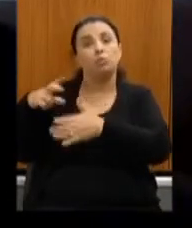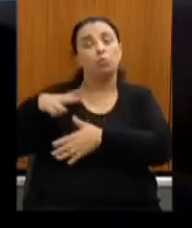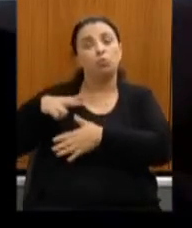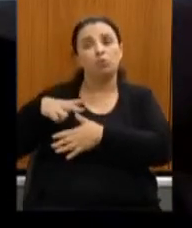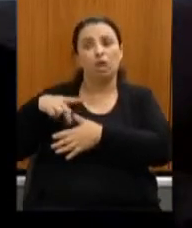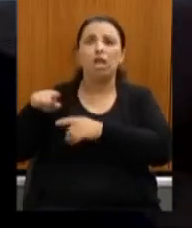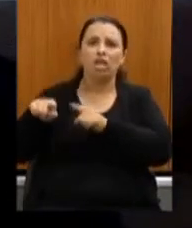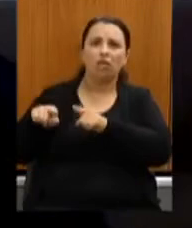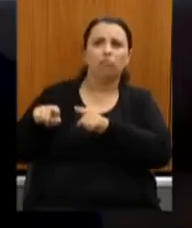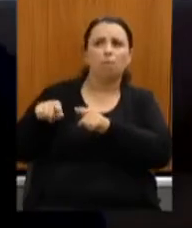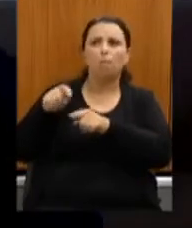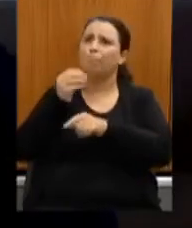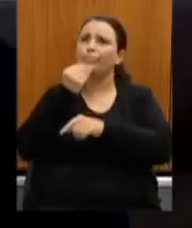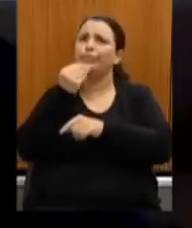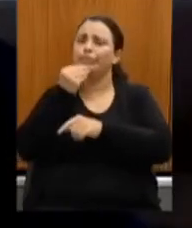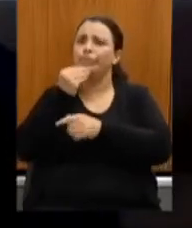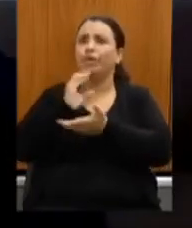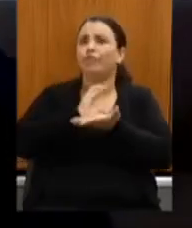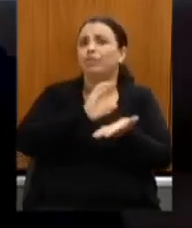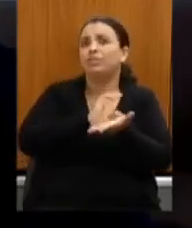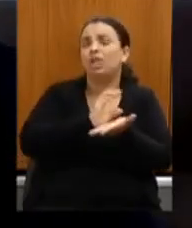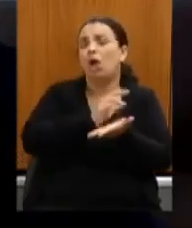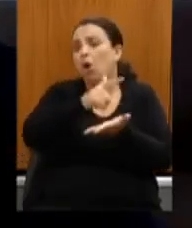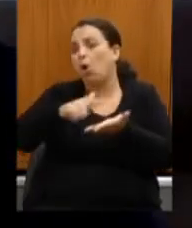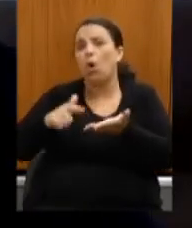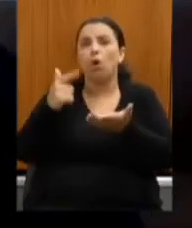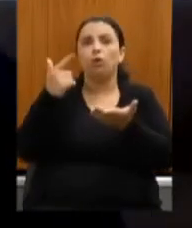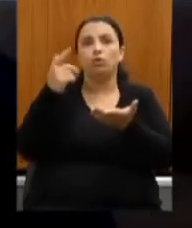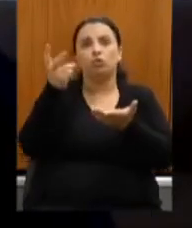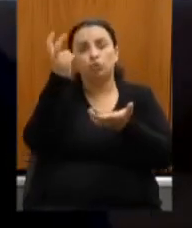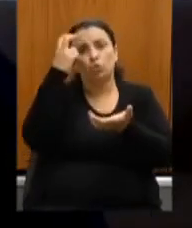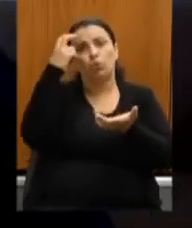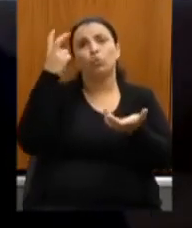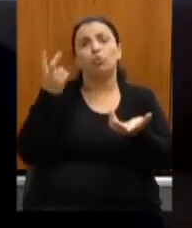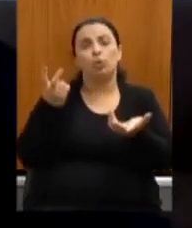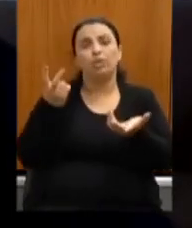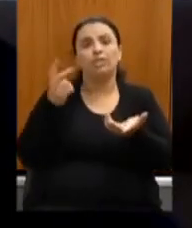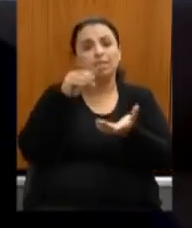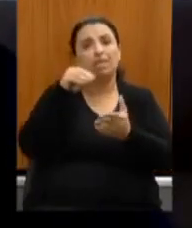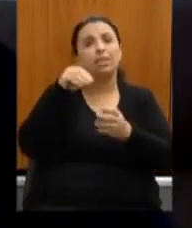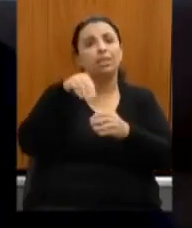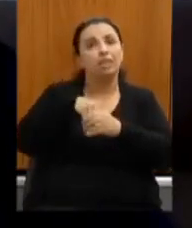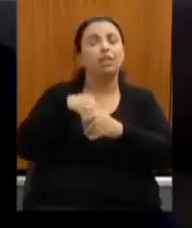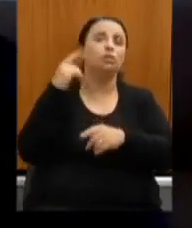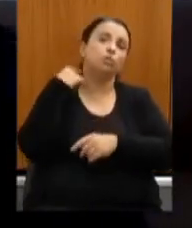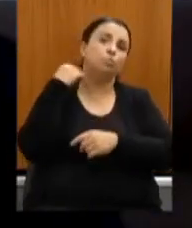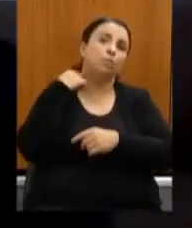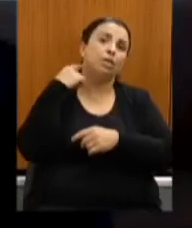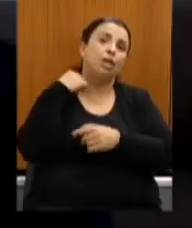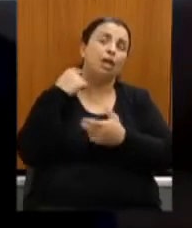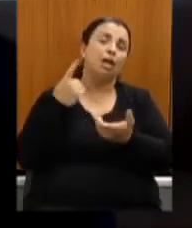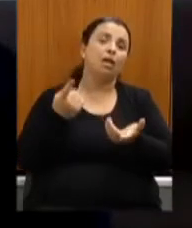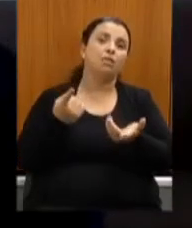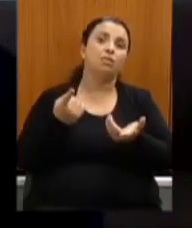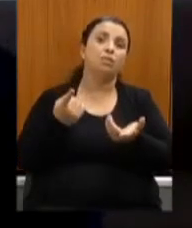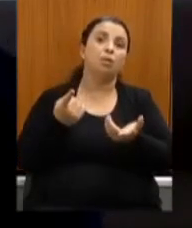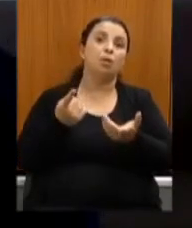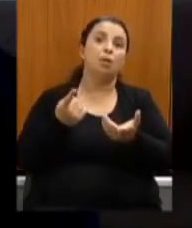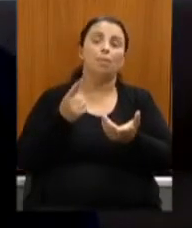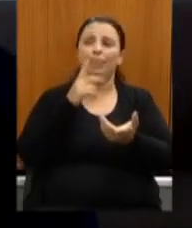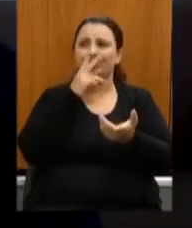diversas culturas dos rincões minas gerais e ela vem e treina tudo isso